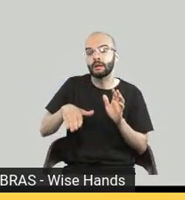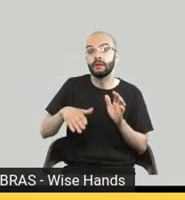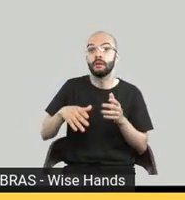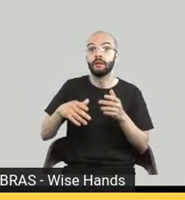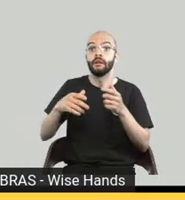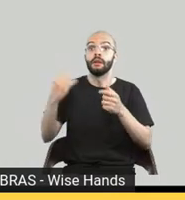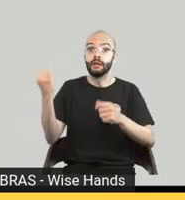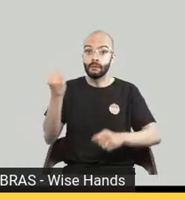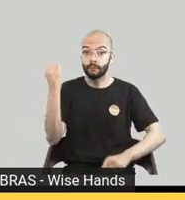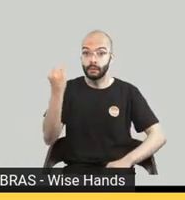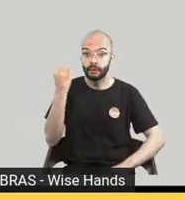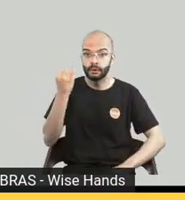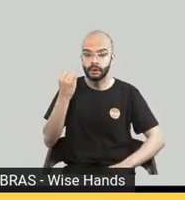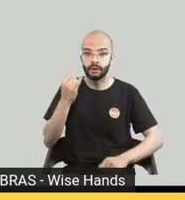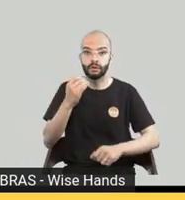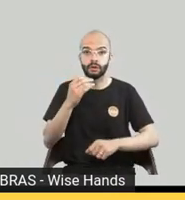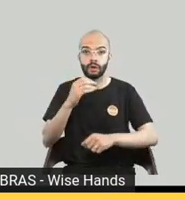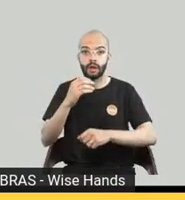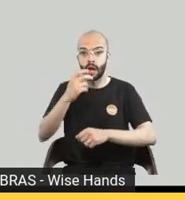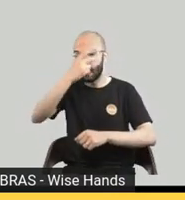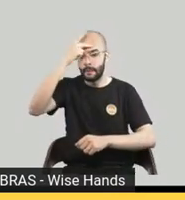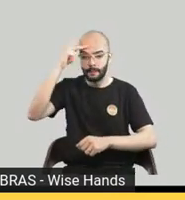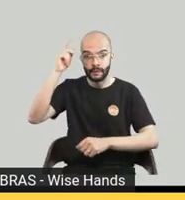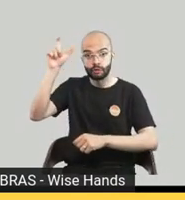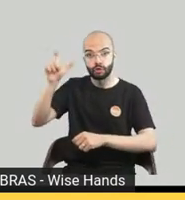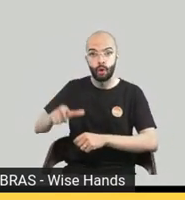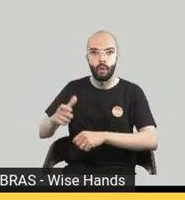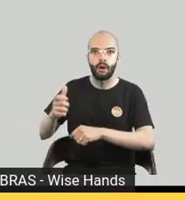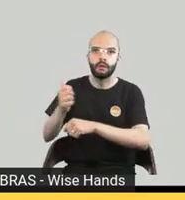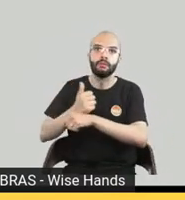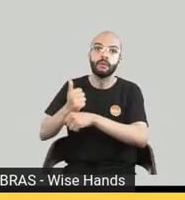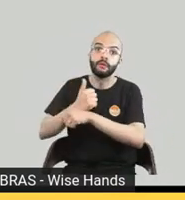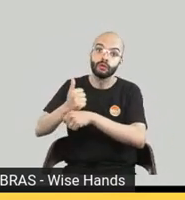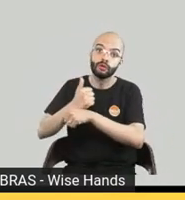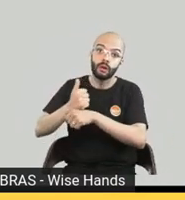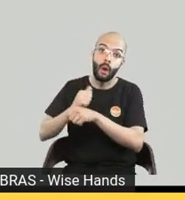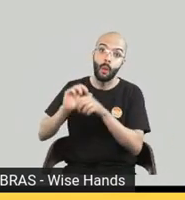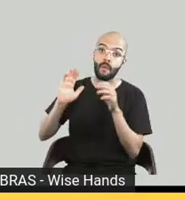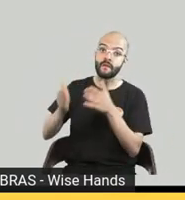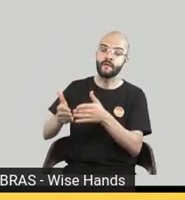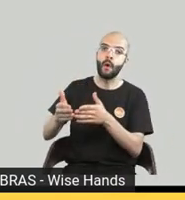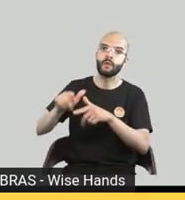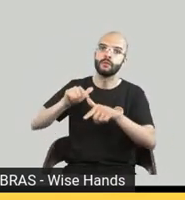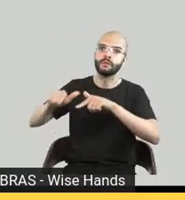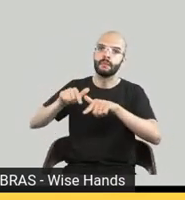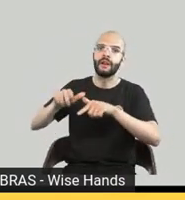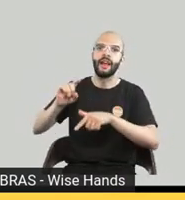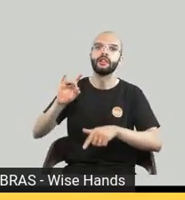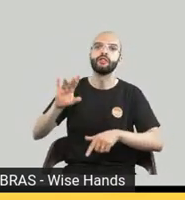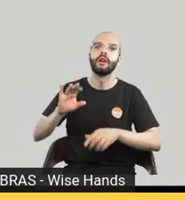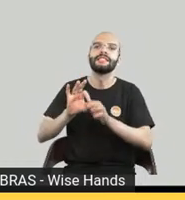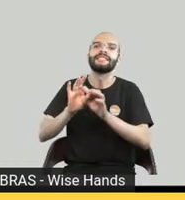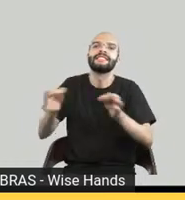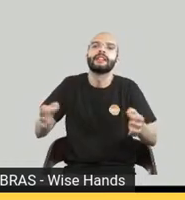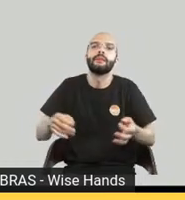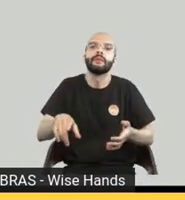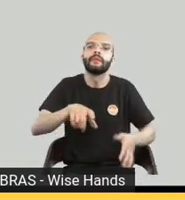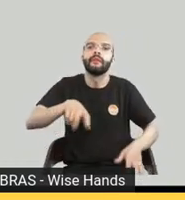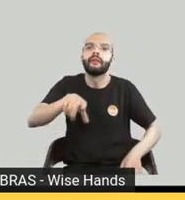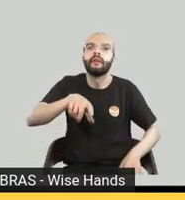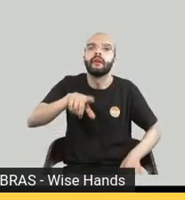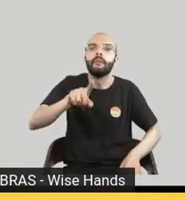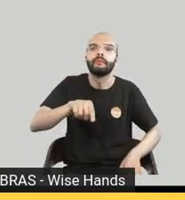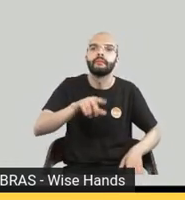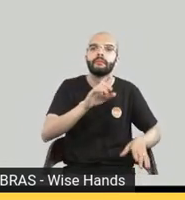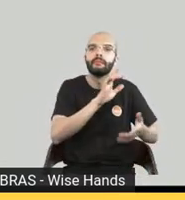para fazer a adaptação não é só apertar um botão como muita gente pensa livros de texto precisam textos simples precisam de